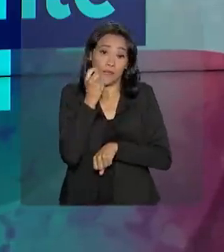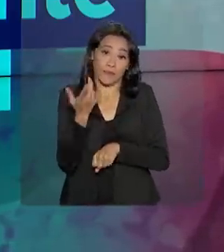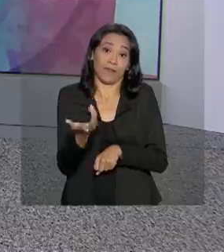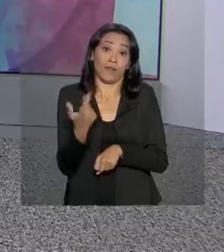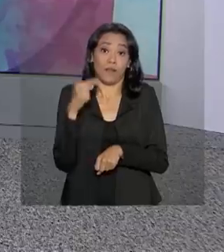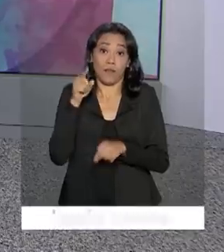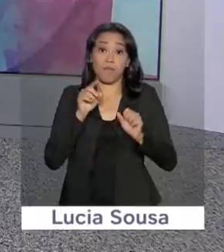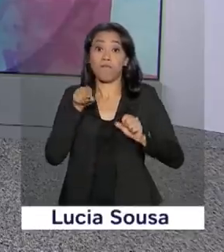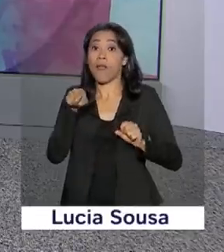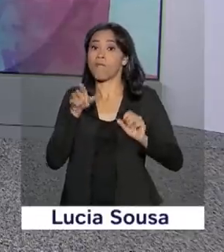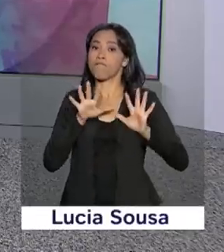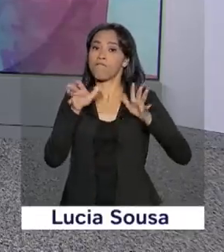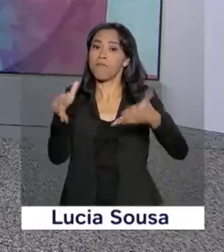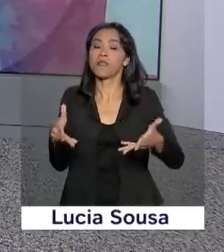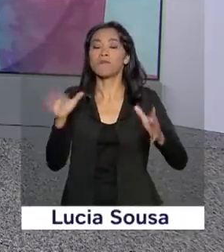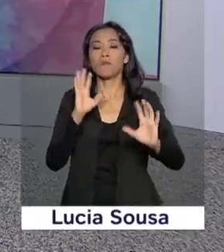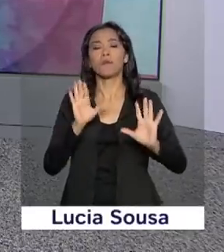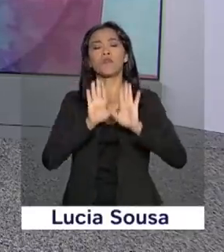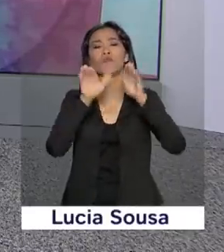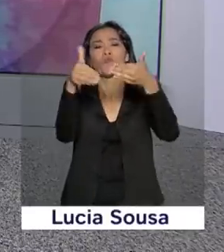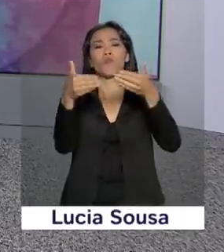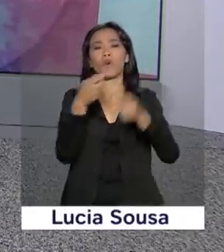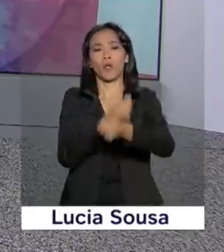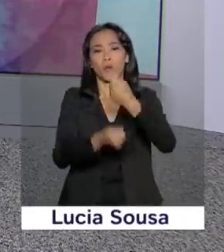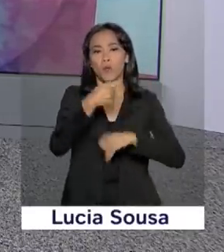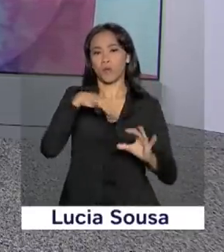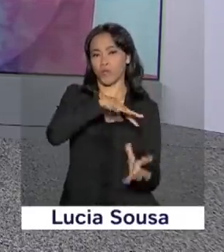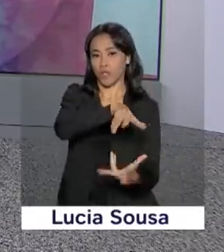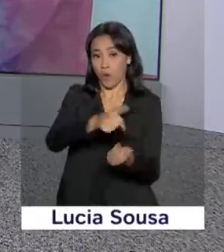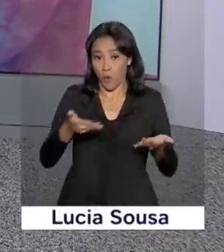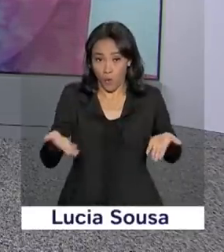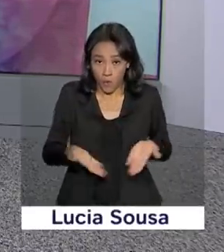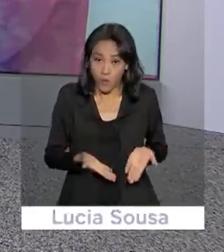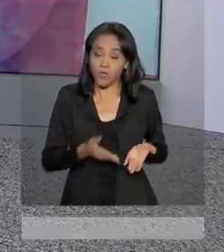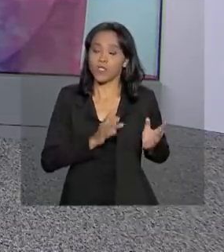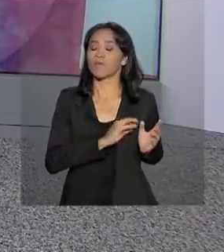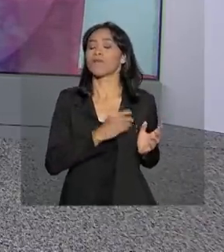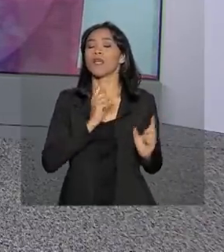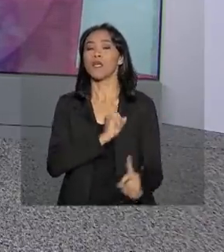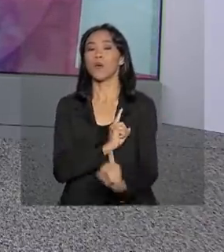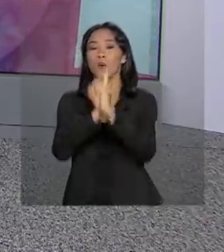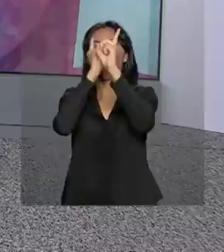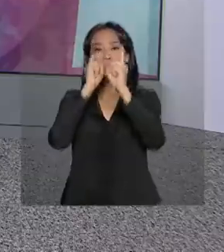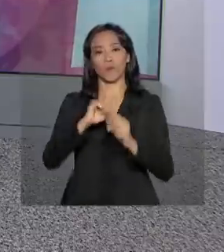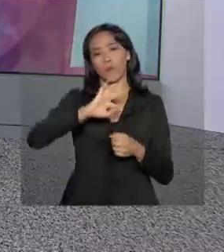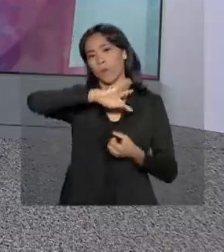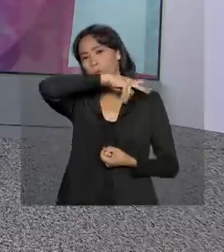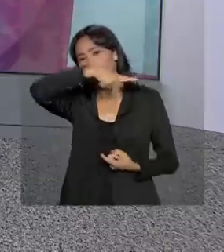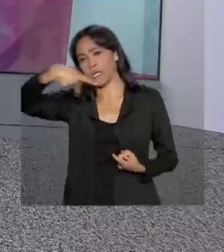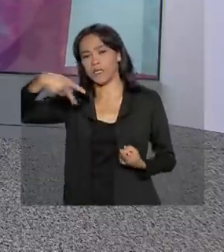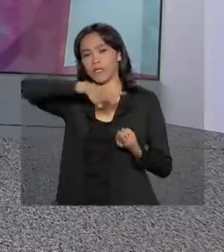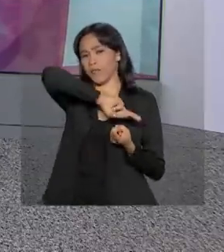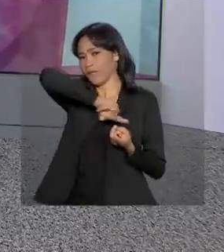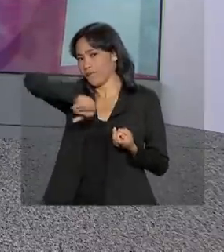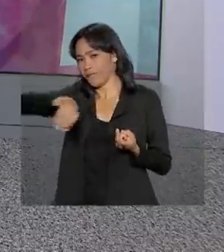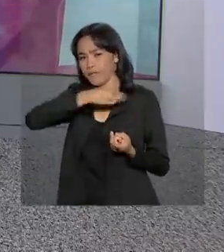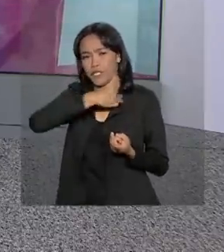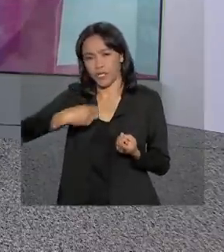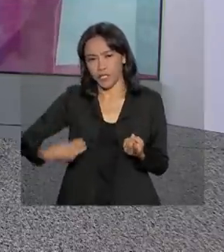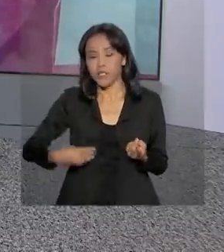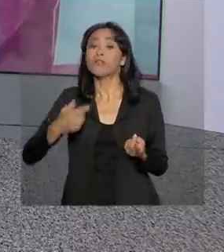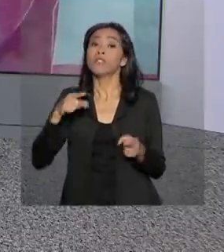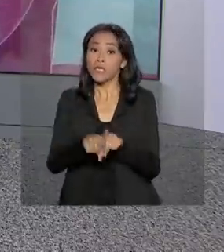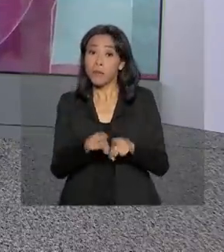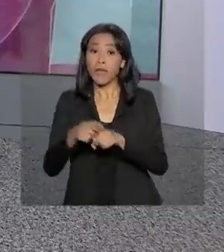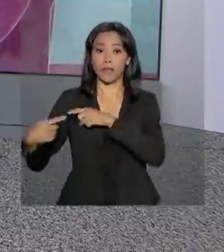Mundial. Os destaques de hoje são encontros com chefes de Estado e de governo, além de debates. Quem está lá nos